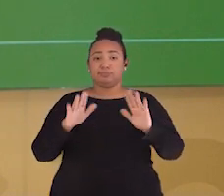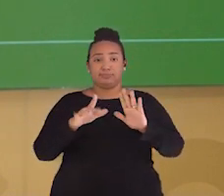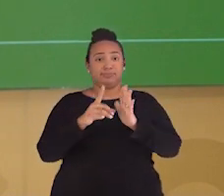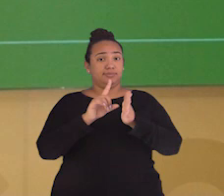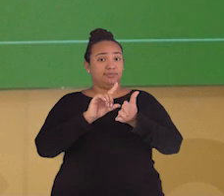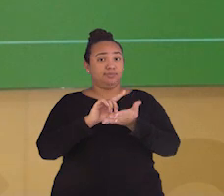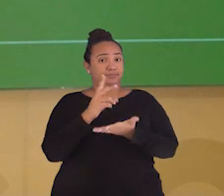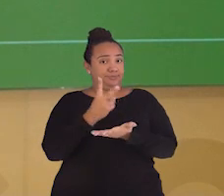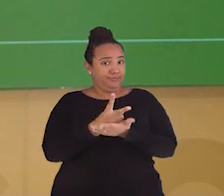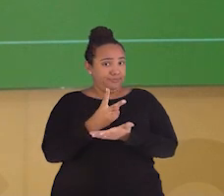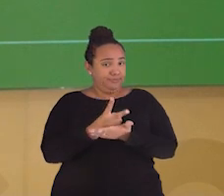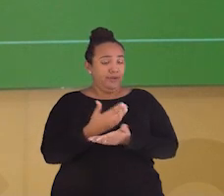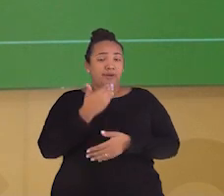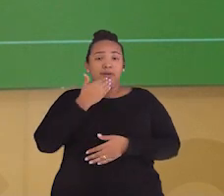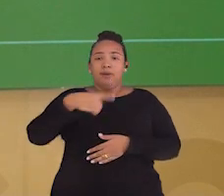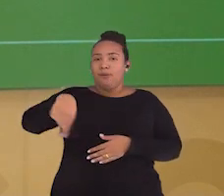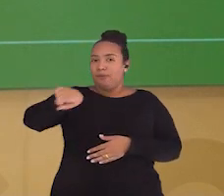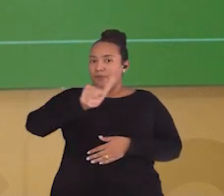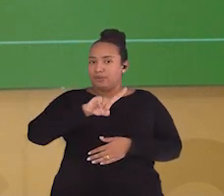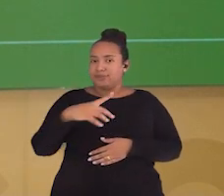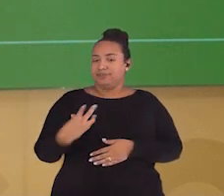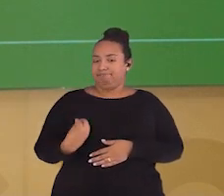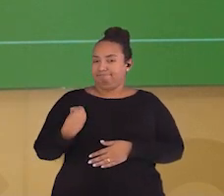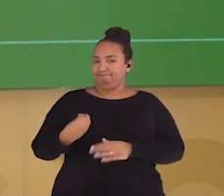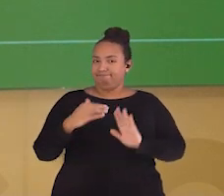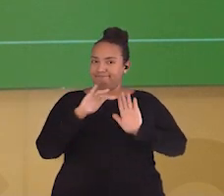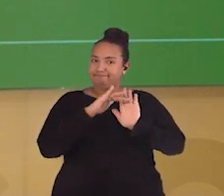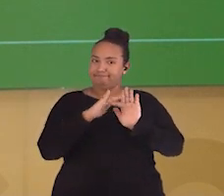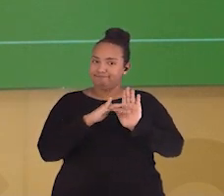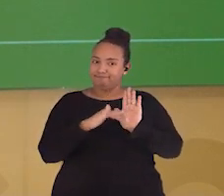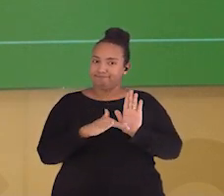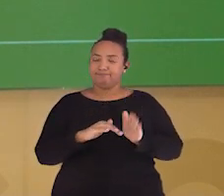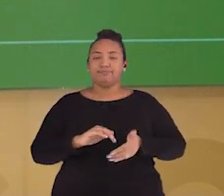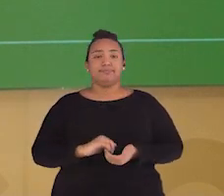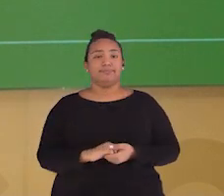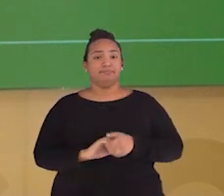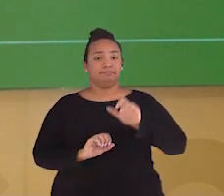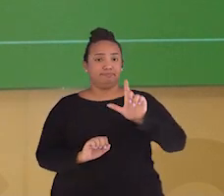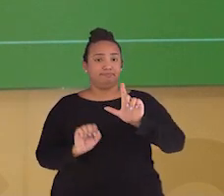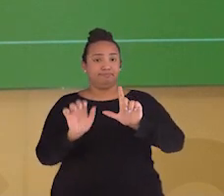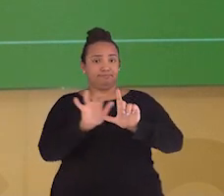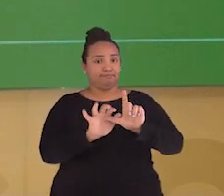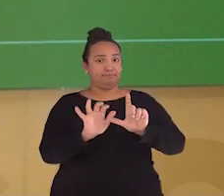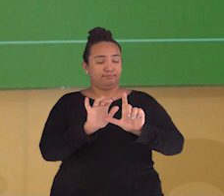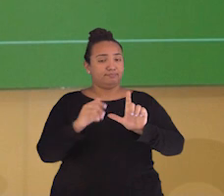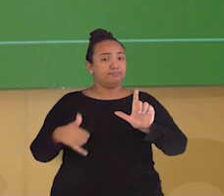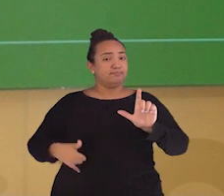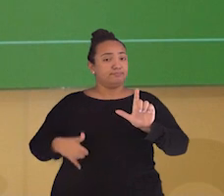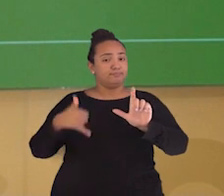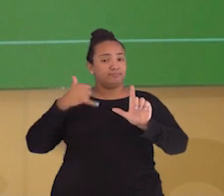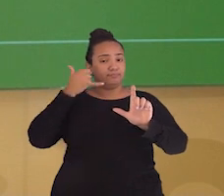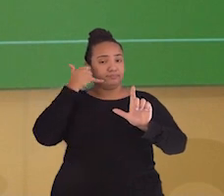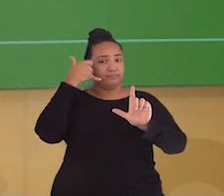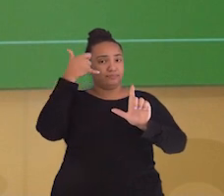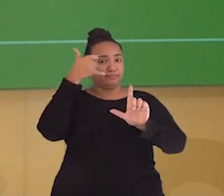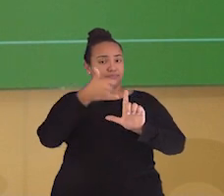para eu continuar, peço que você deixe registrado aqui comigo a sua presença. Pegue o seu celular e aponte a câmera